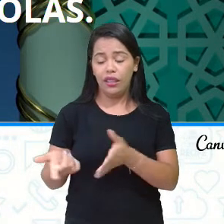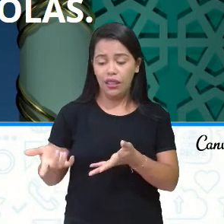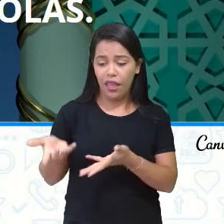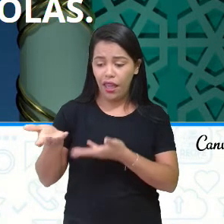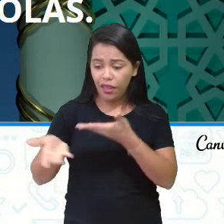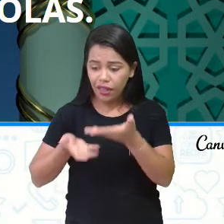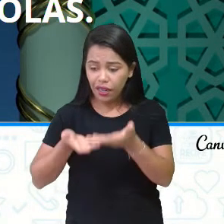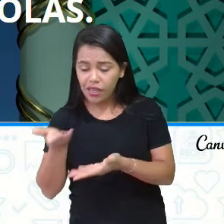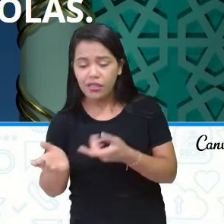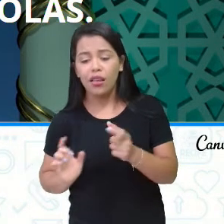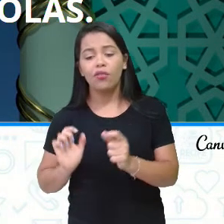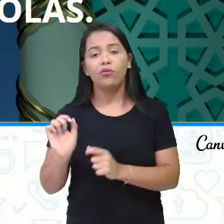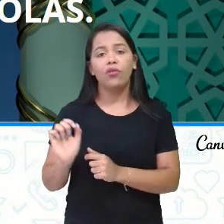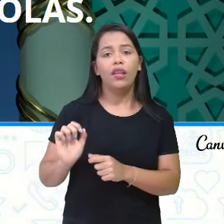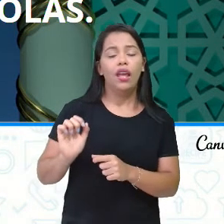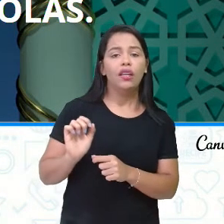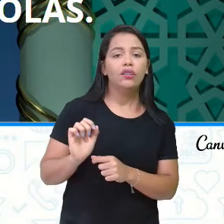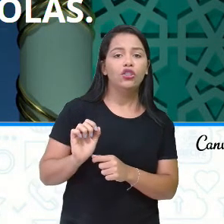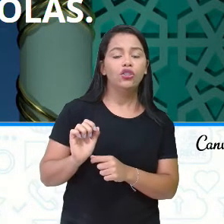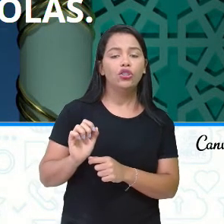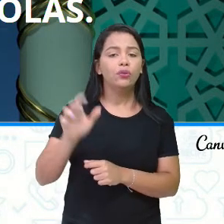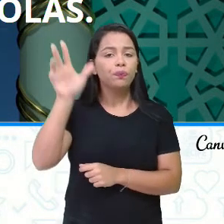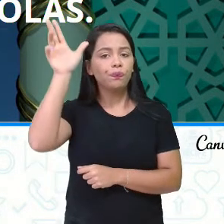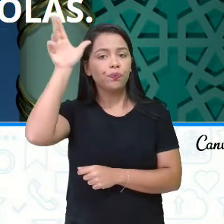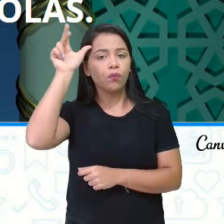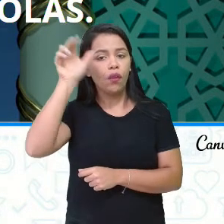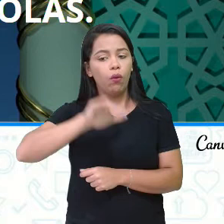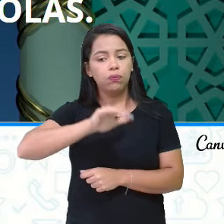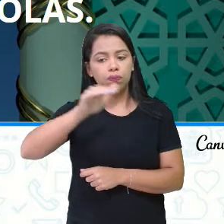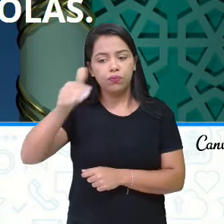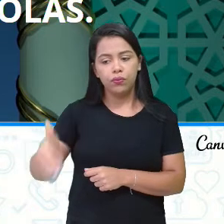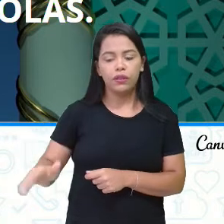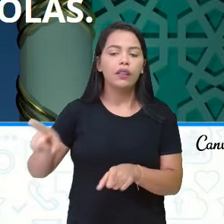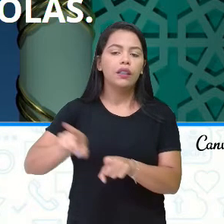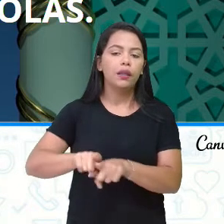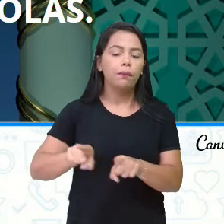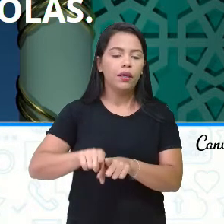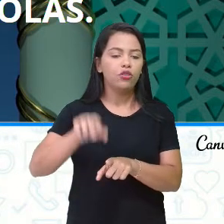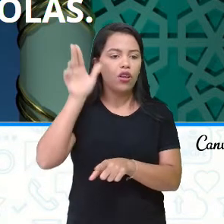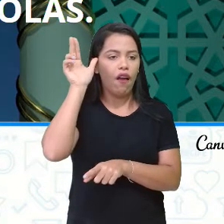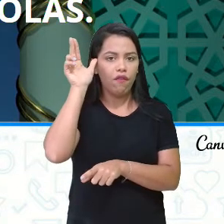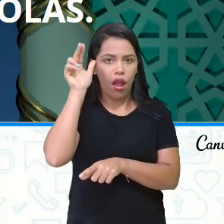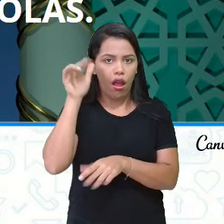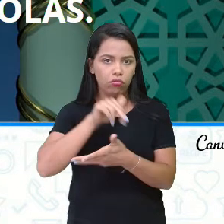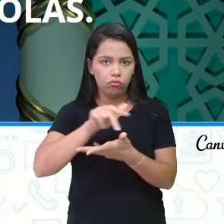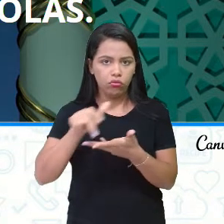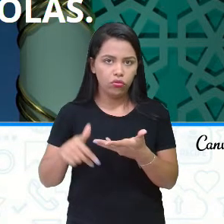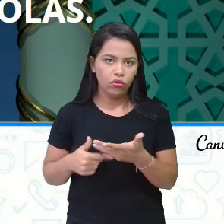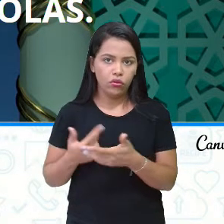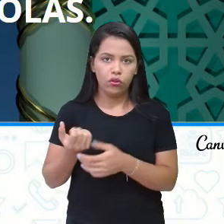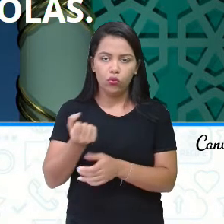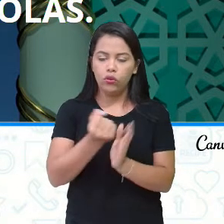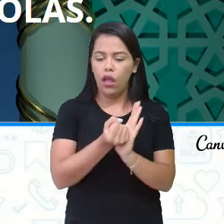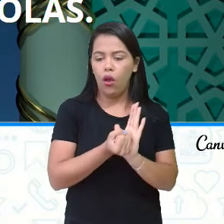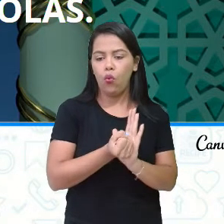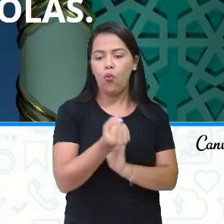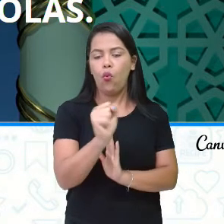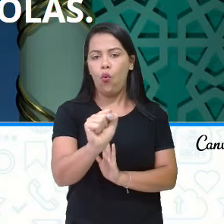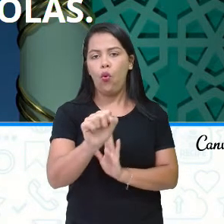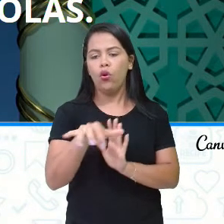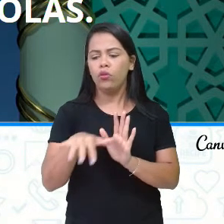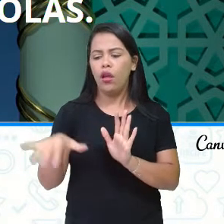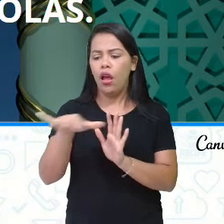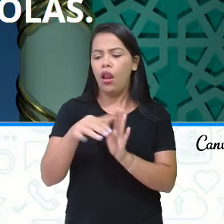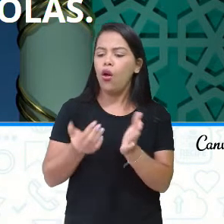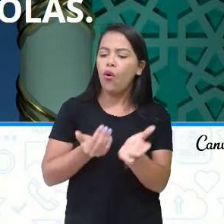camelos. No século... Ah, perdão, camelos. No século 7, 8, perdão, no século 8, a região